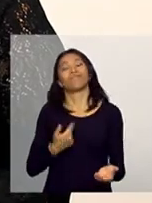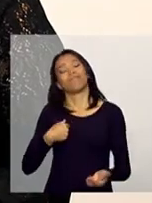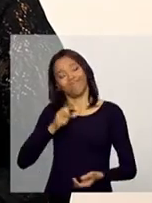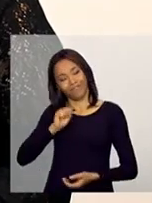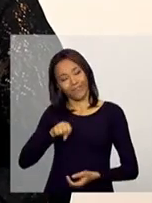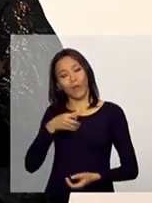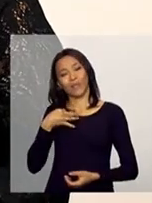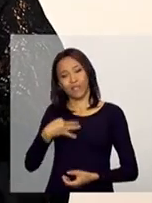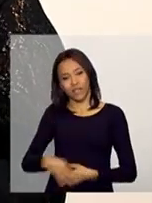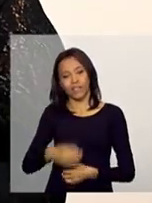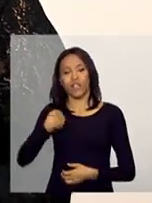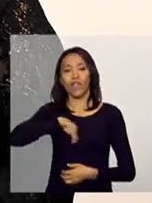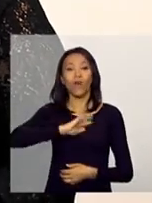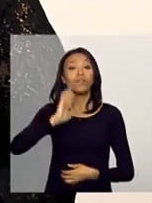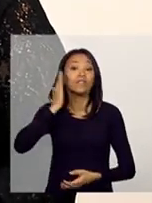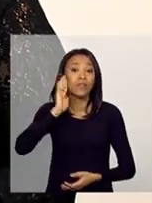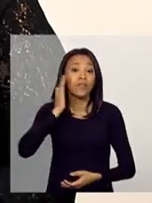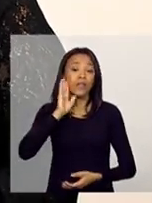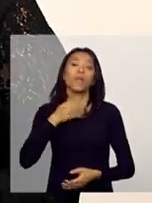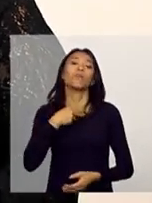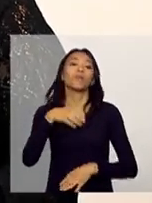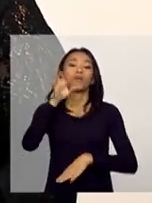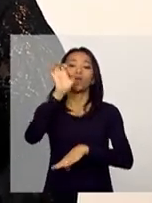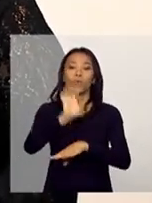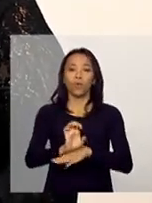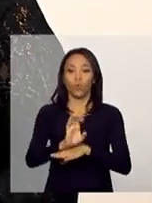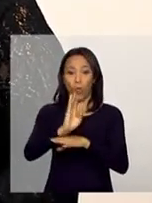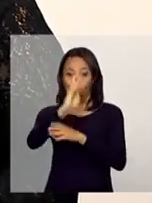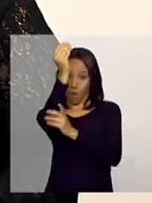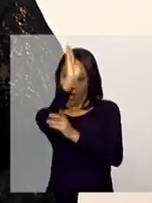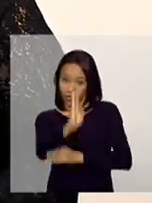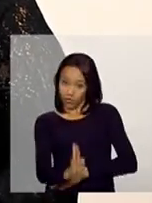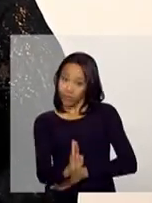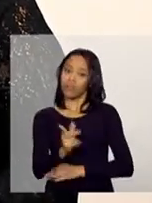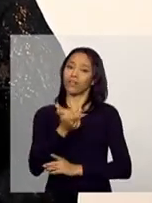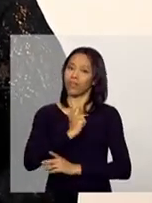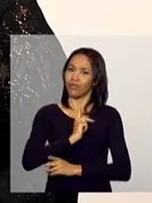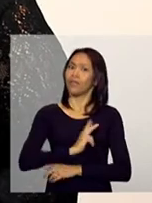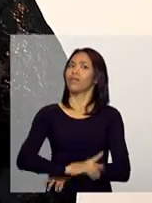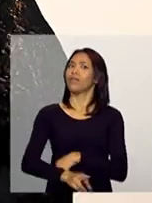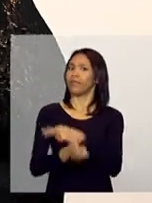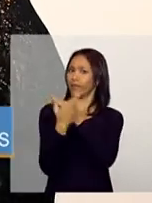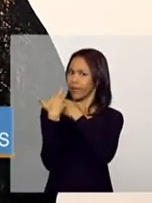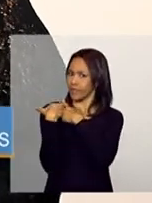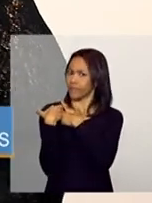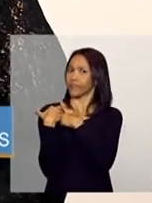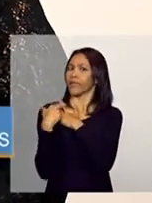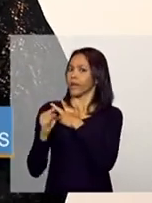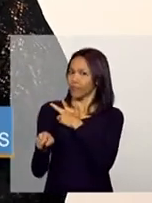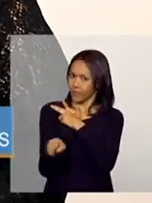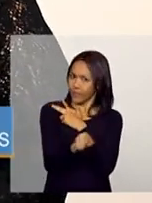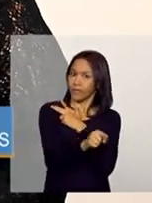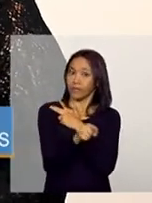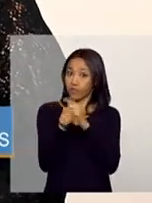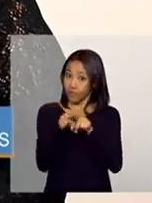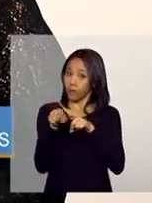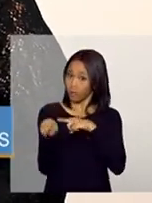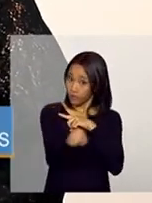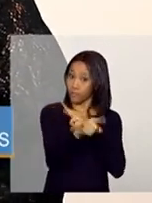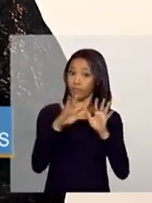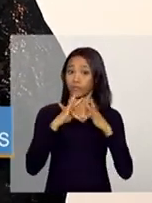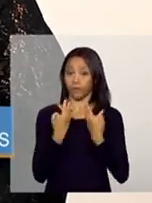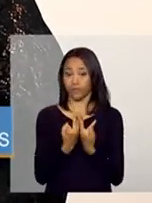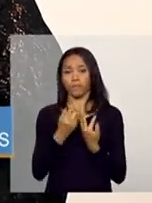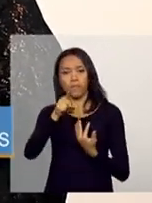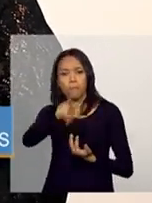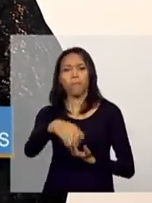E a nossa compreensão é de que o Estado brasileiro, ele tem uma responsabilidade com essas situações, mas também com essa família. Então,